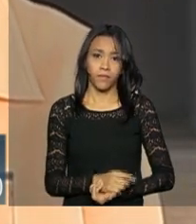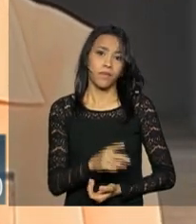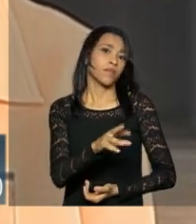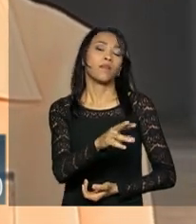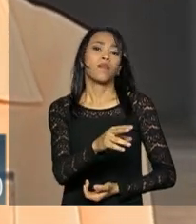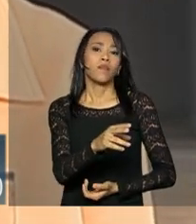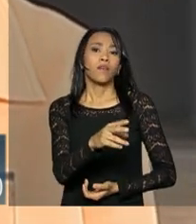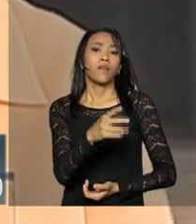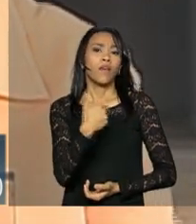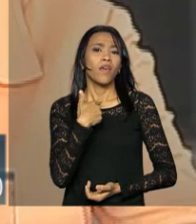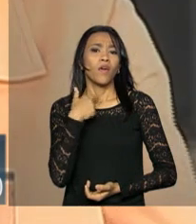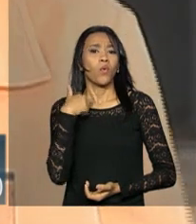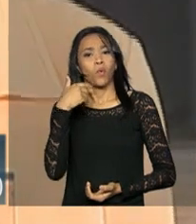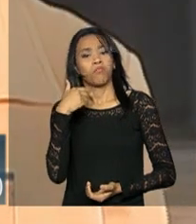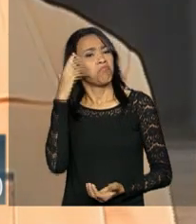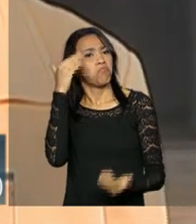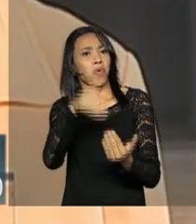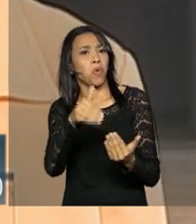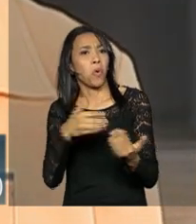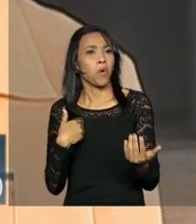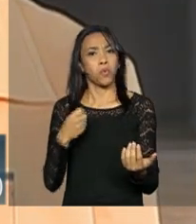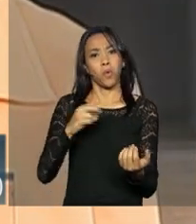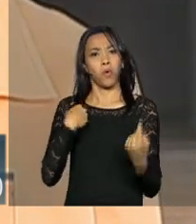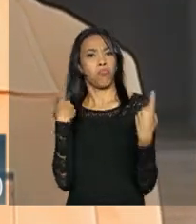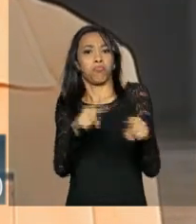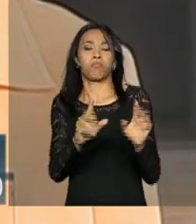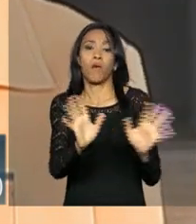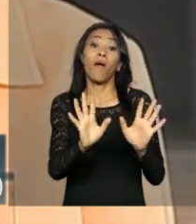não rechaço nem aceito. Eu acho que é uma proposta.